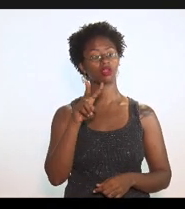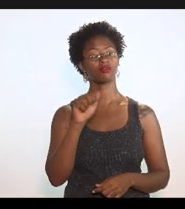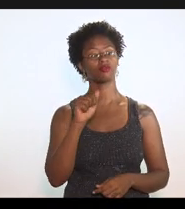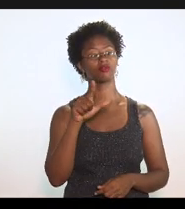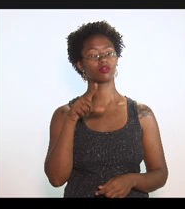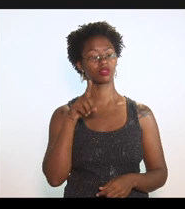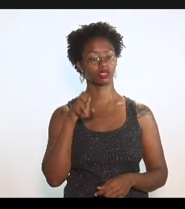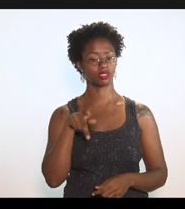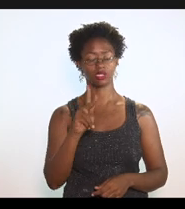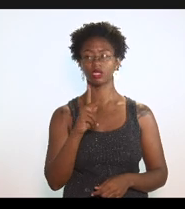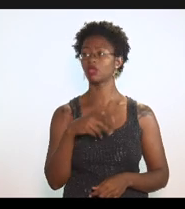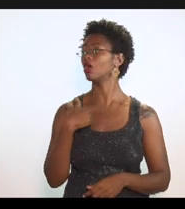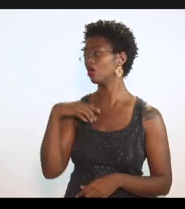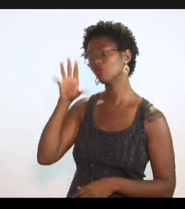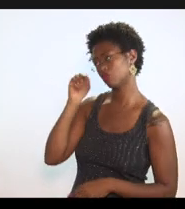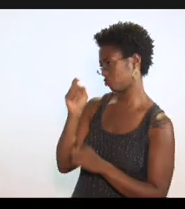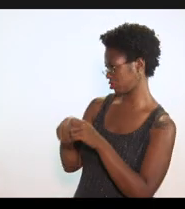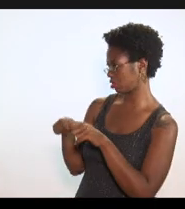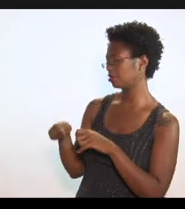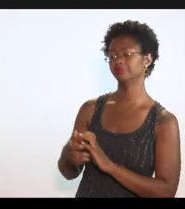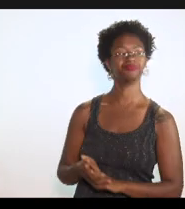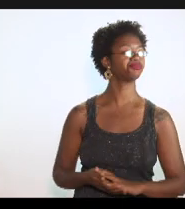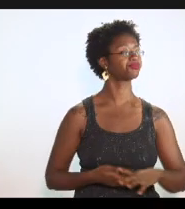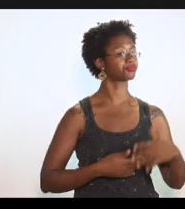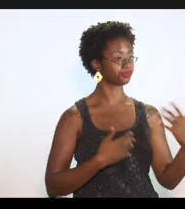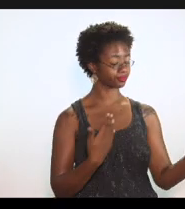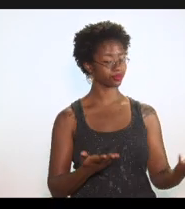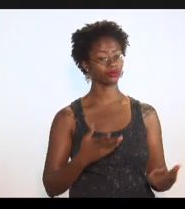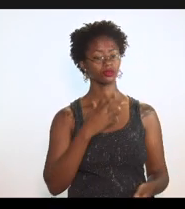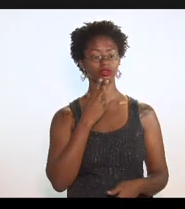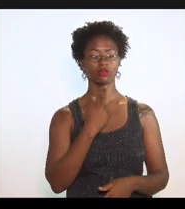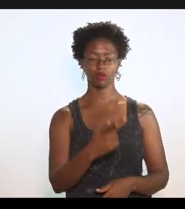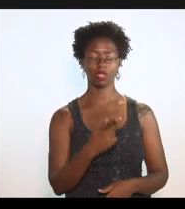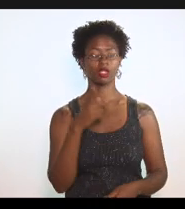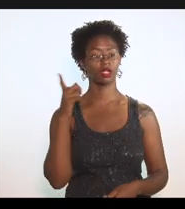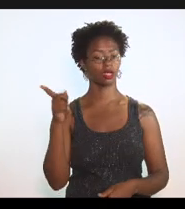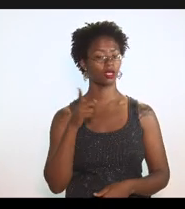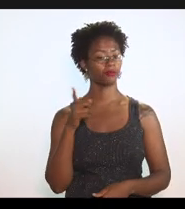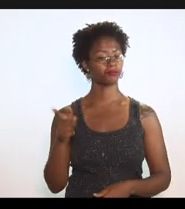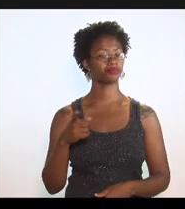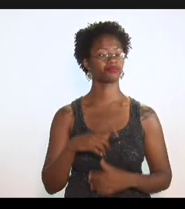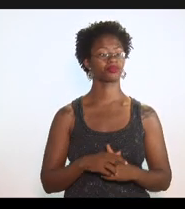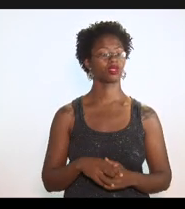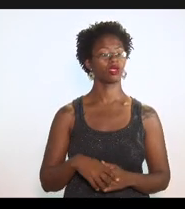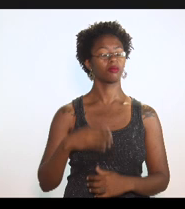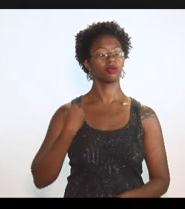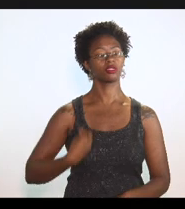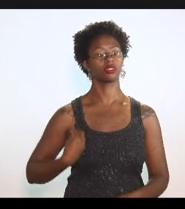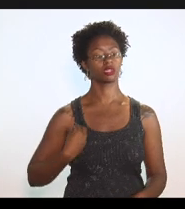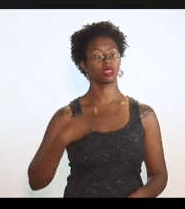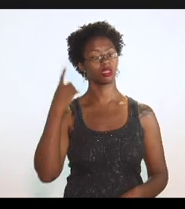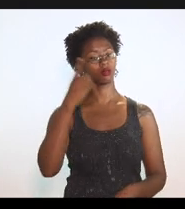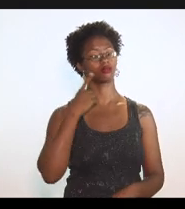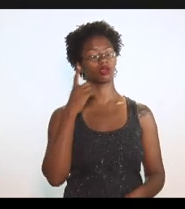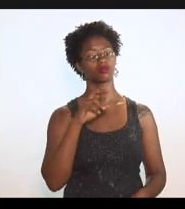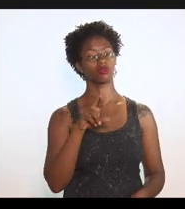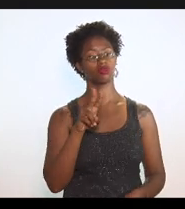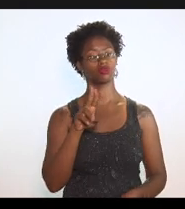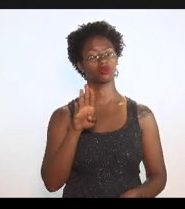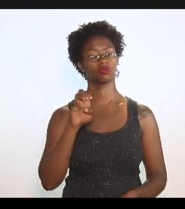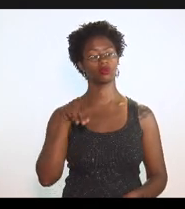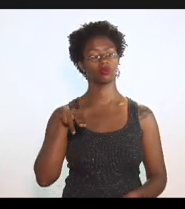Estou ouvindo bem. Queria registrar a presença do deputado Rubens Bontempo, e